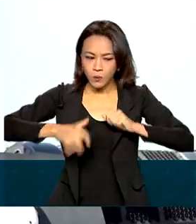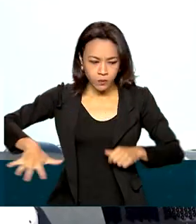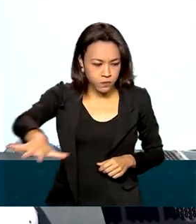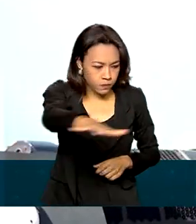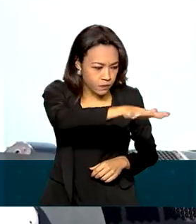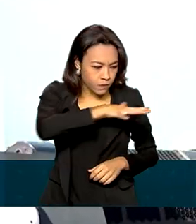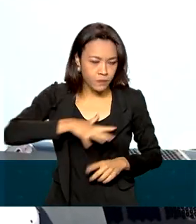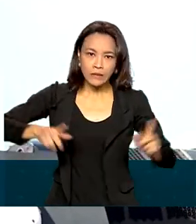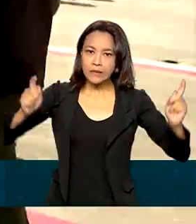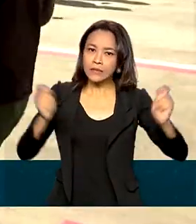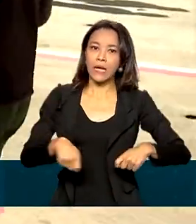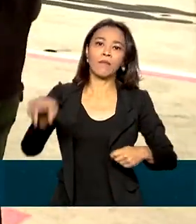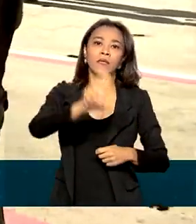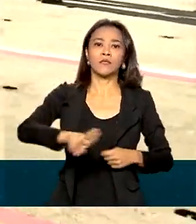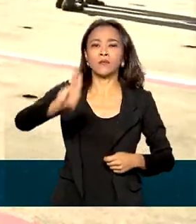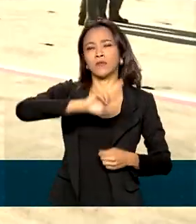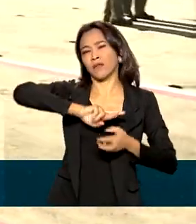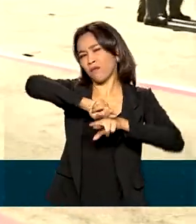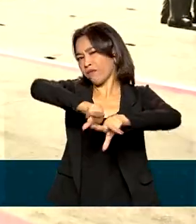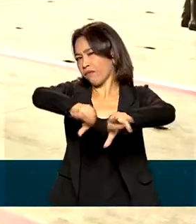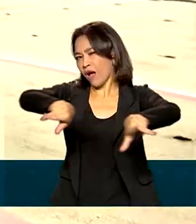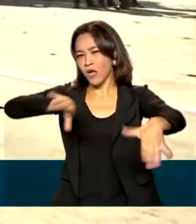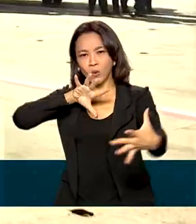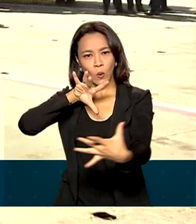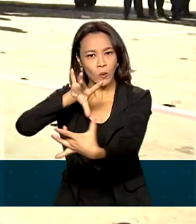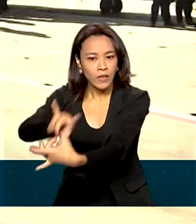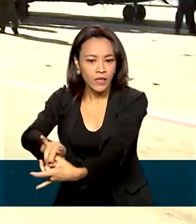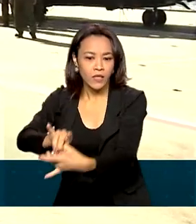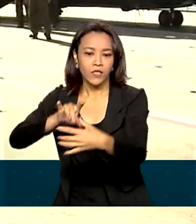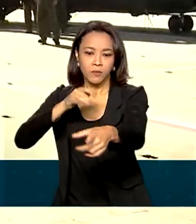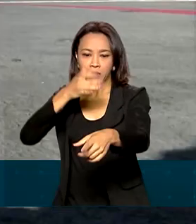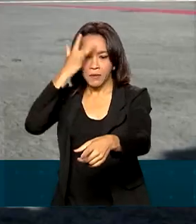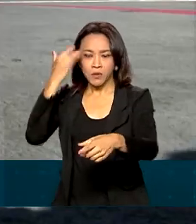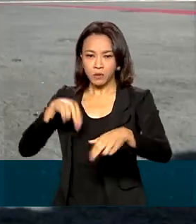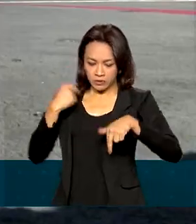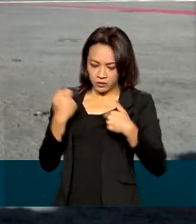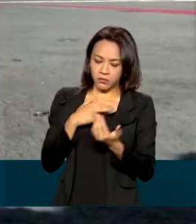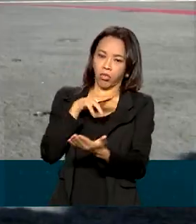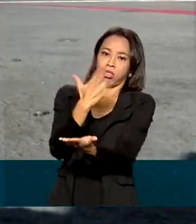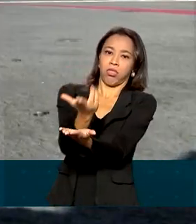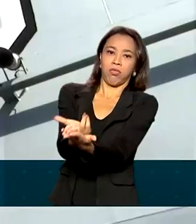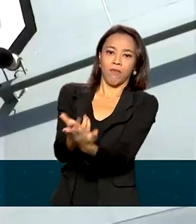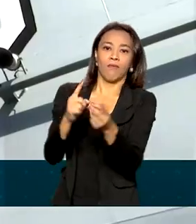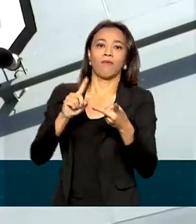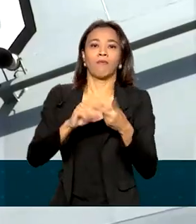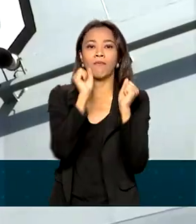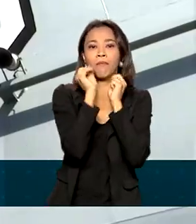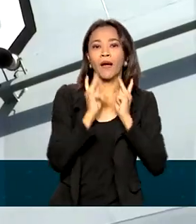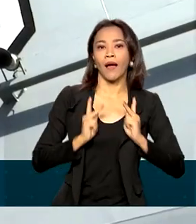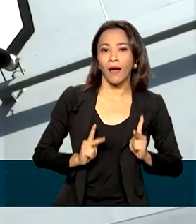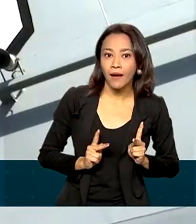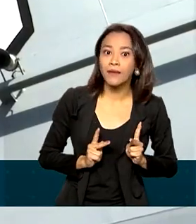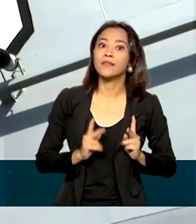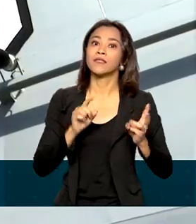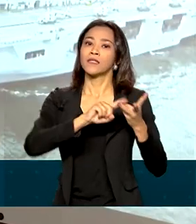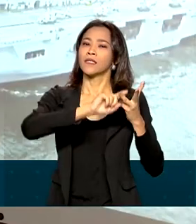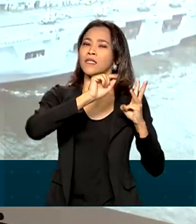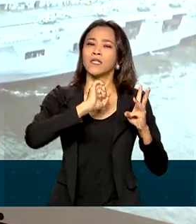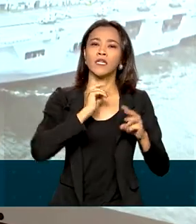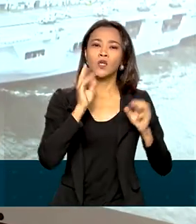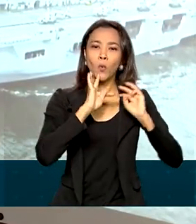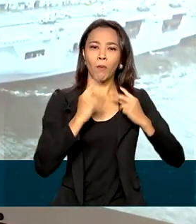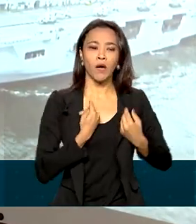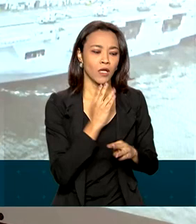ser utilizada em diversos cenários, como resgate de feridos, missões de paz e ações humanitárias.